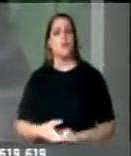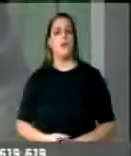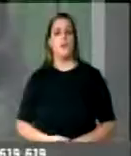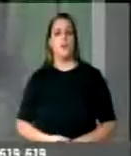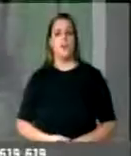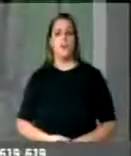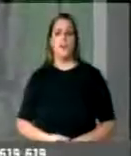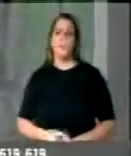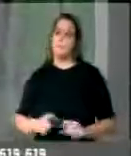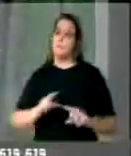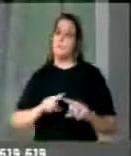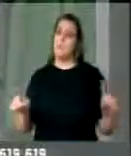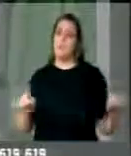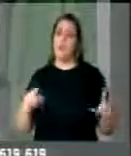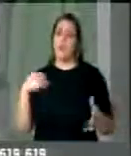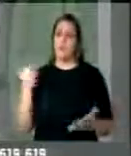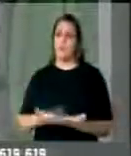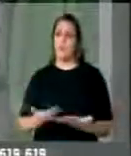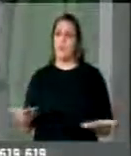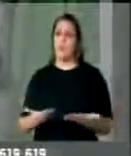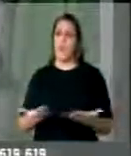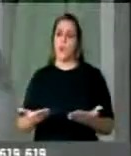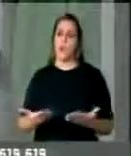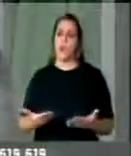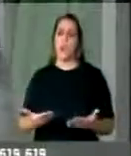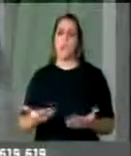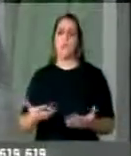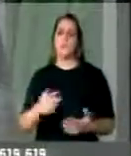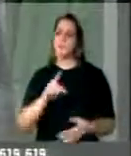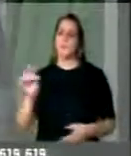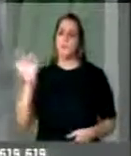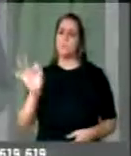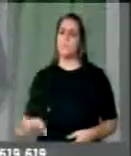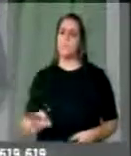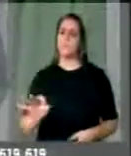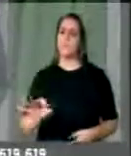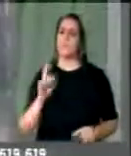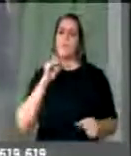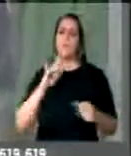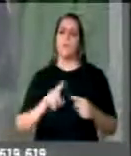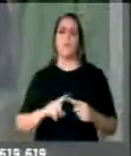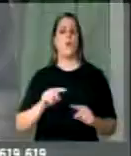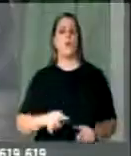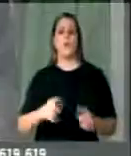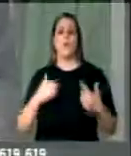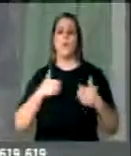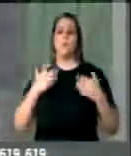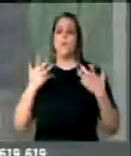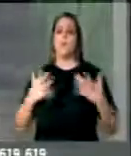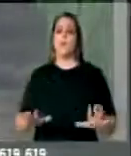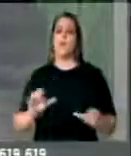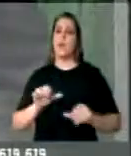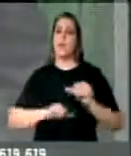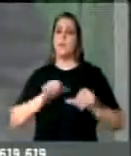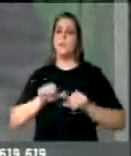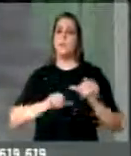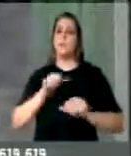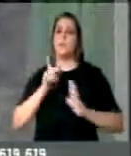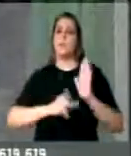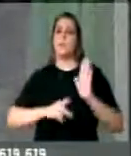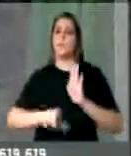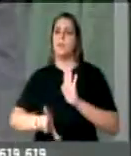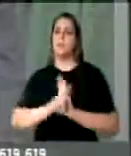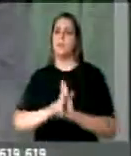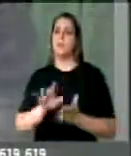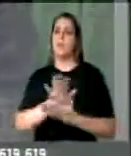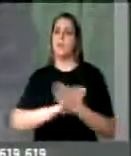venho fechada, da comissão especial e quero, sem alteração alguma, que o projeto de lei que